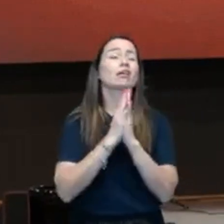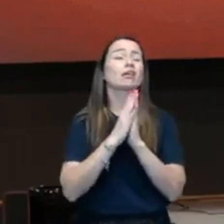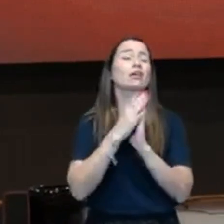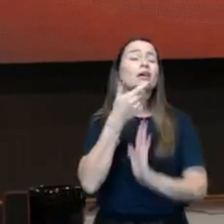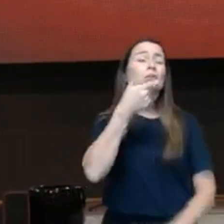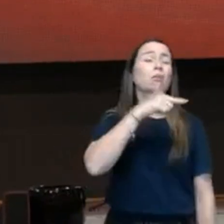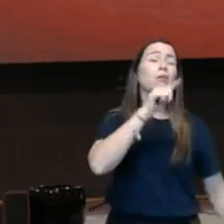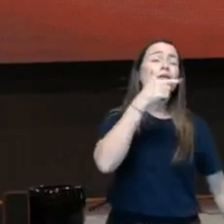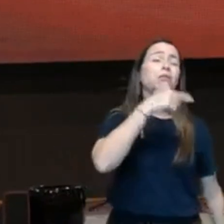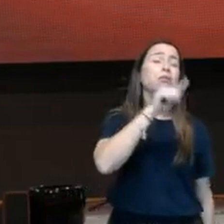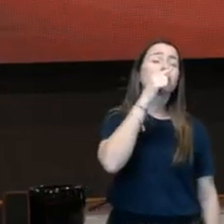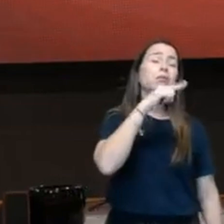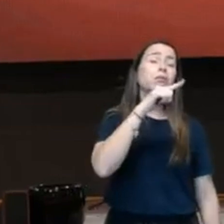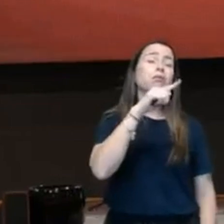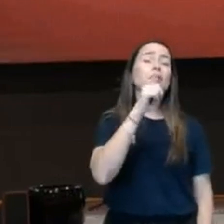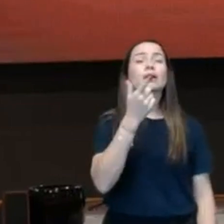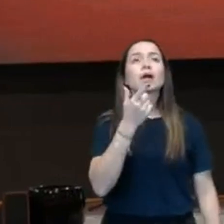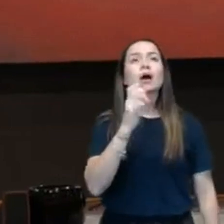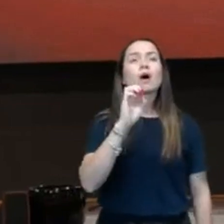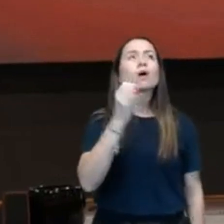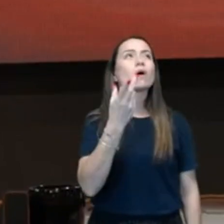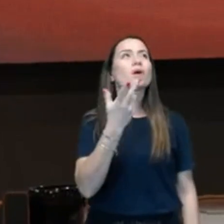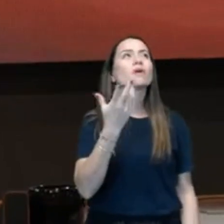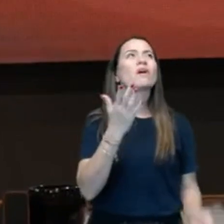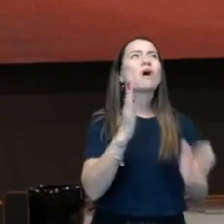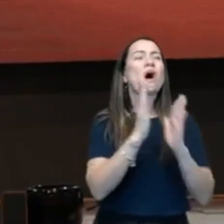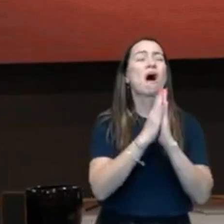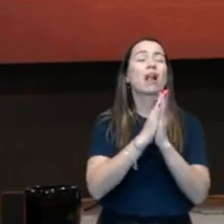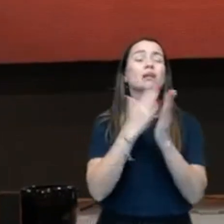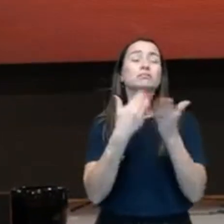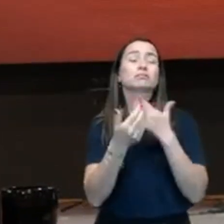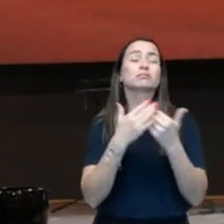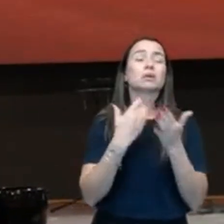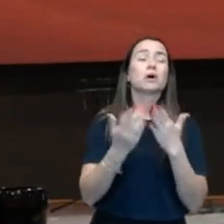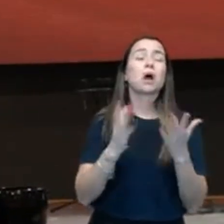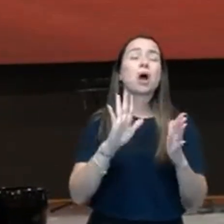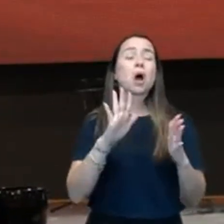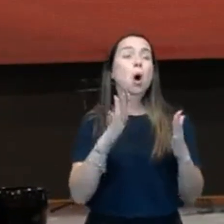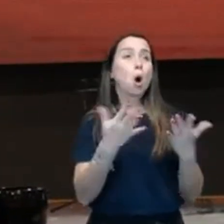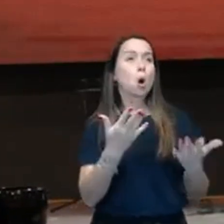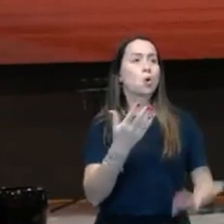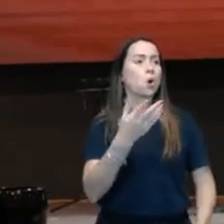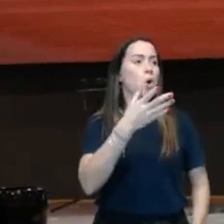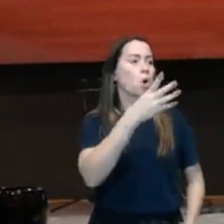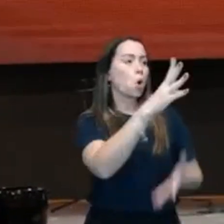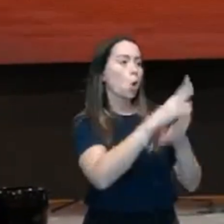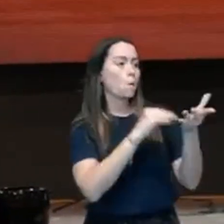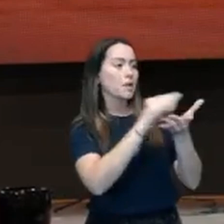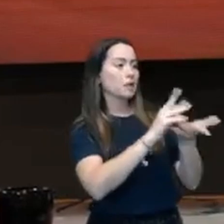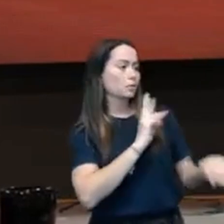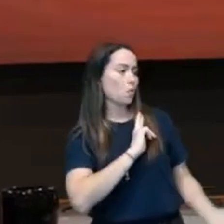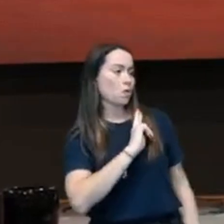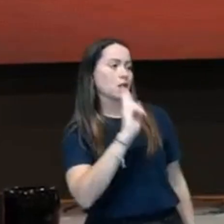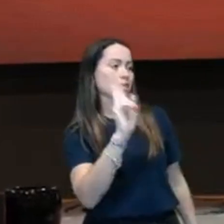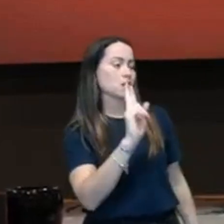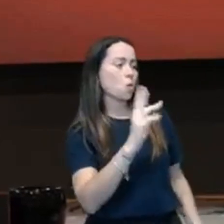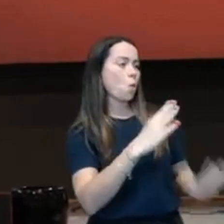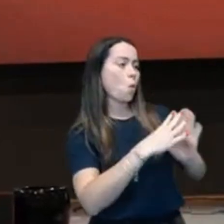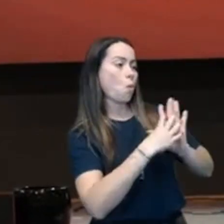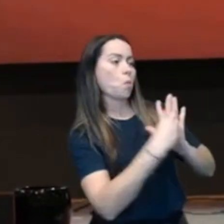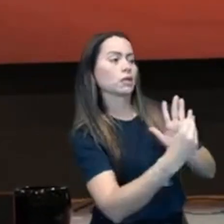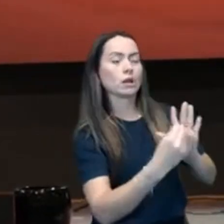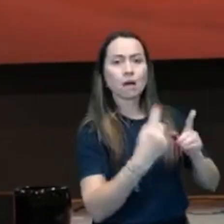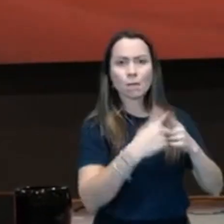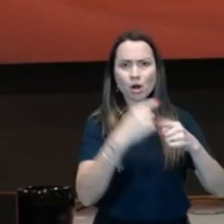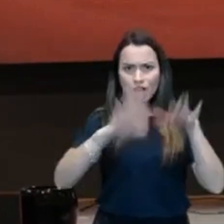passando bolinhas numa oração, repetida, ou tendo uma liturgia evangélica copiada, porque às vezes a gente